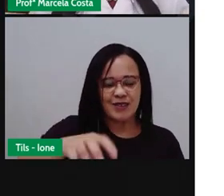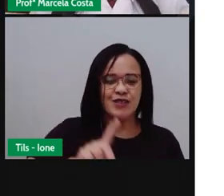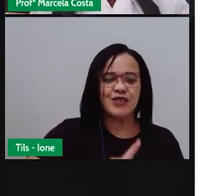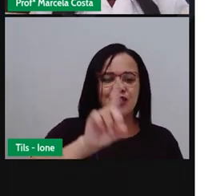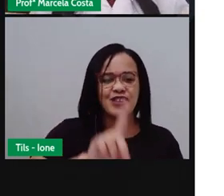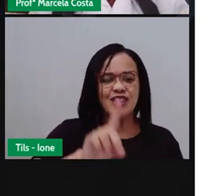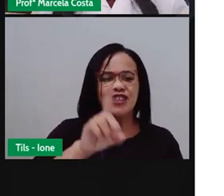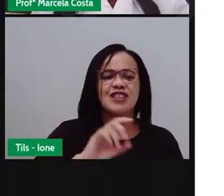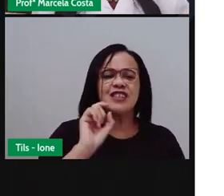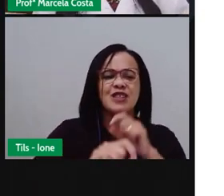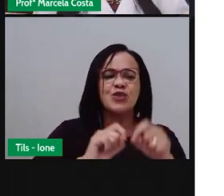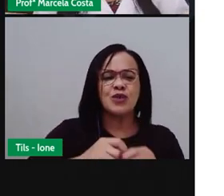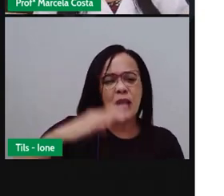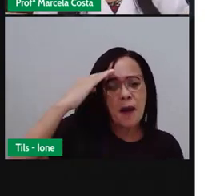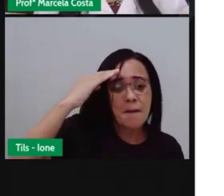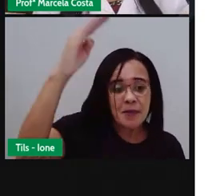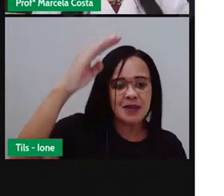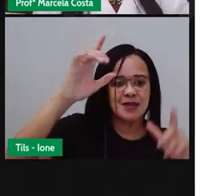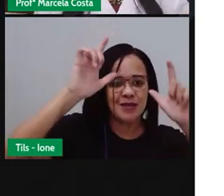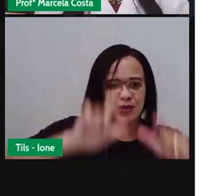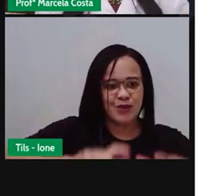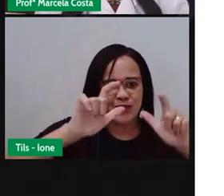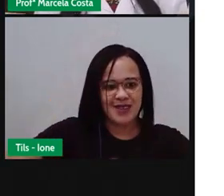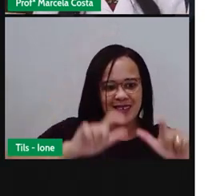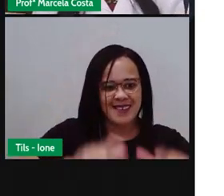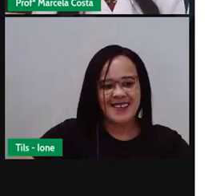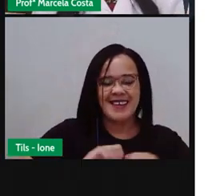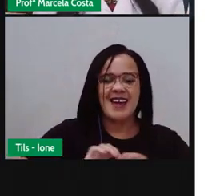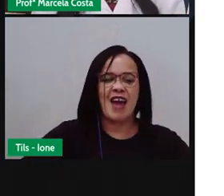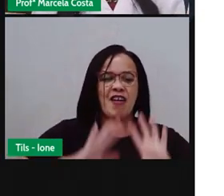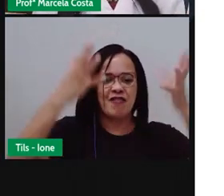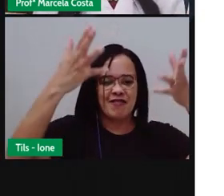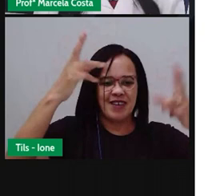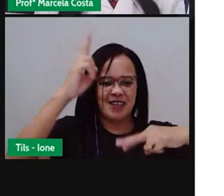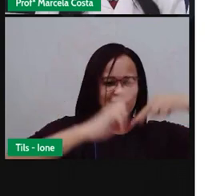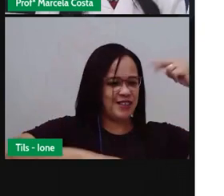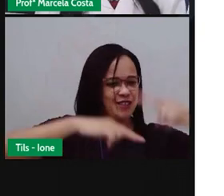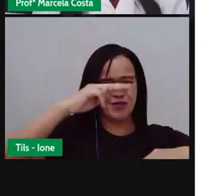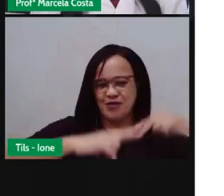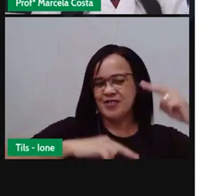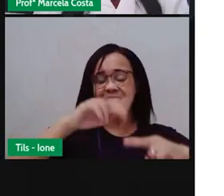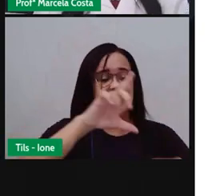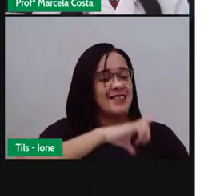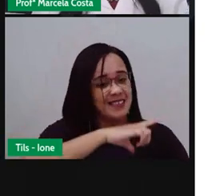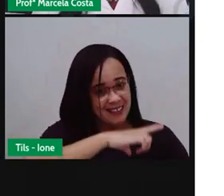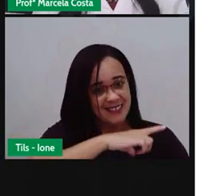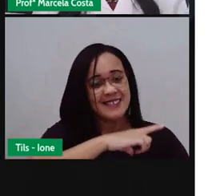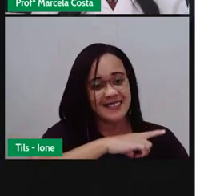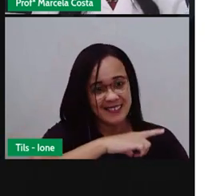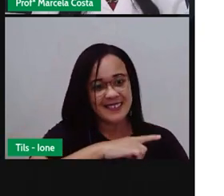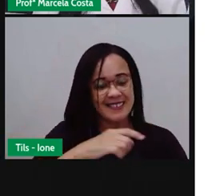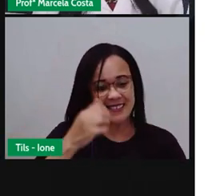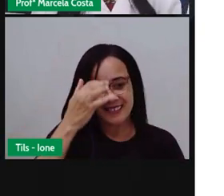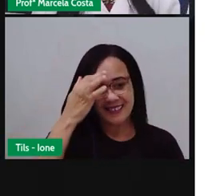festa junina. recordo, para a entrada da sede do distrito, pela